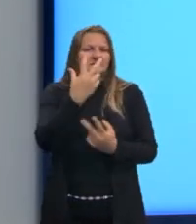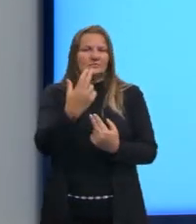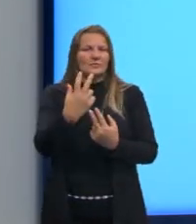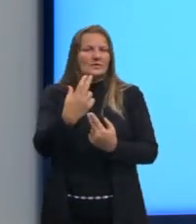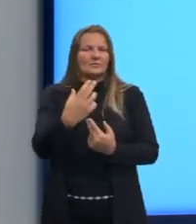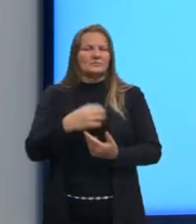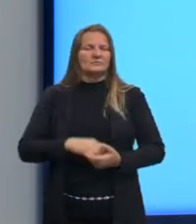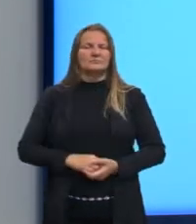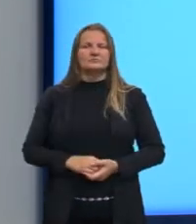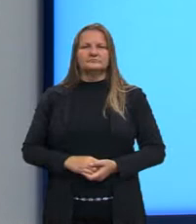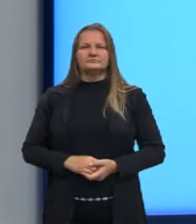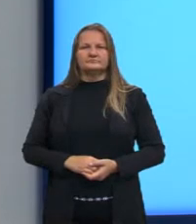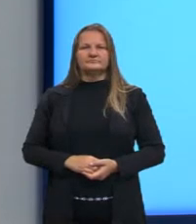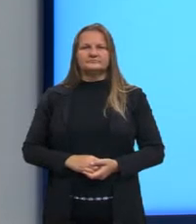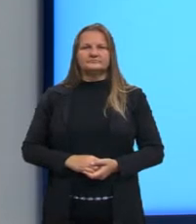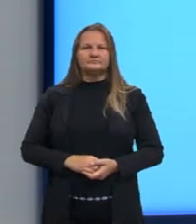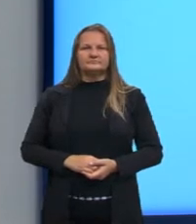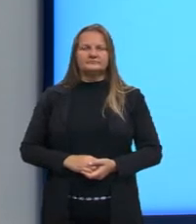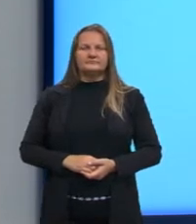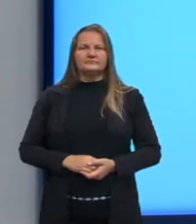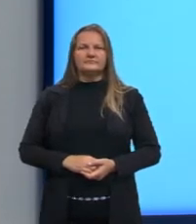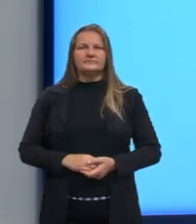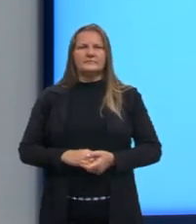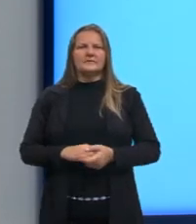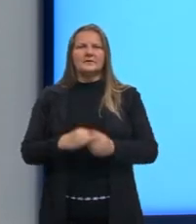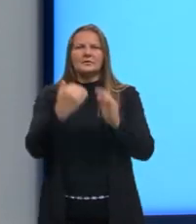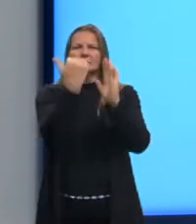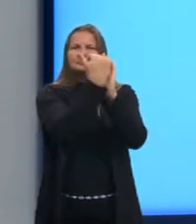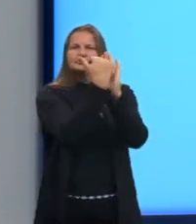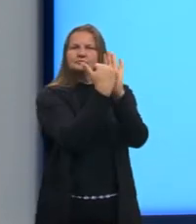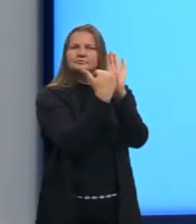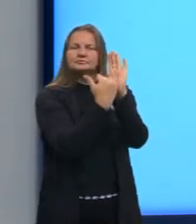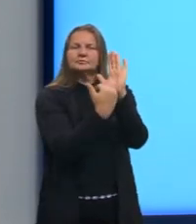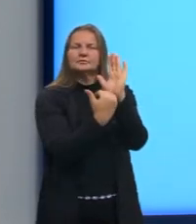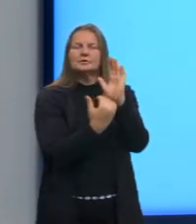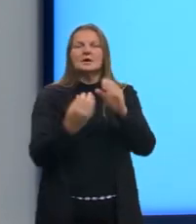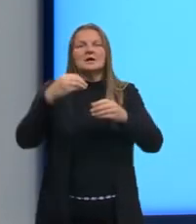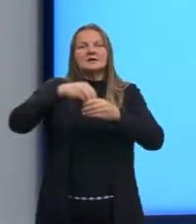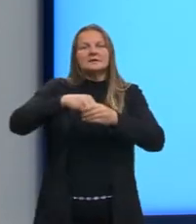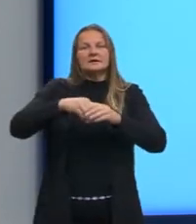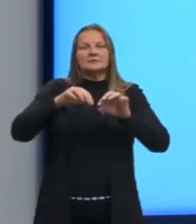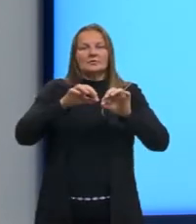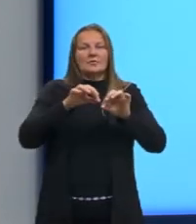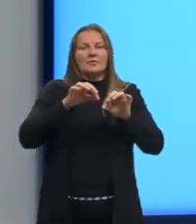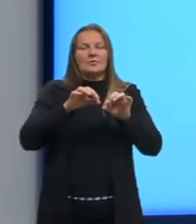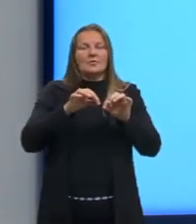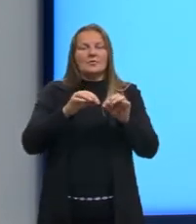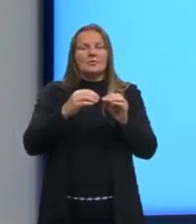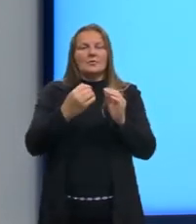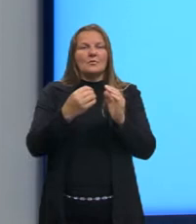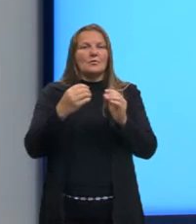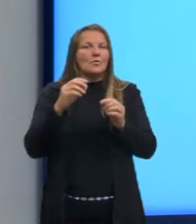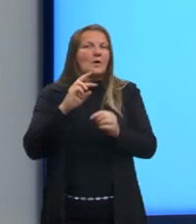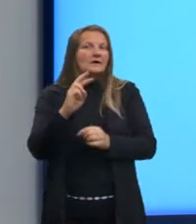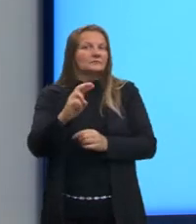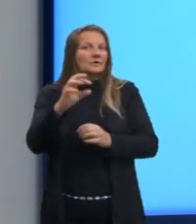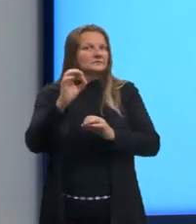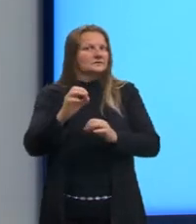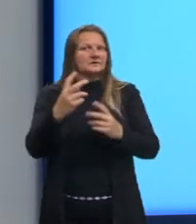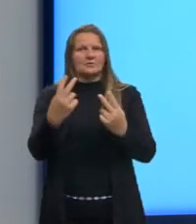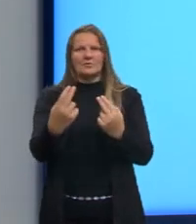o mesmo valor, né? Então, a ordem que colocarmos os pontos dentro do módulo não afeta o resultado, tá?